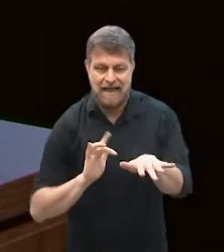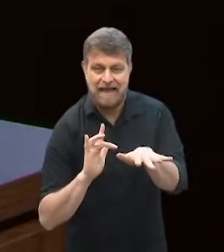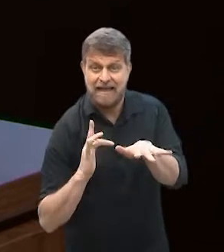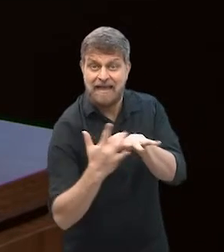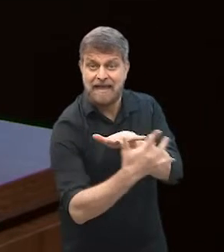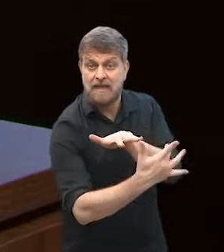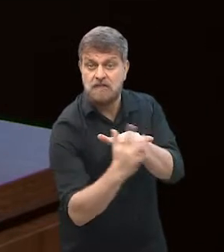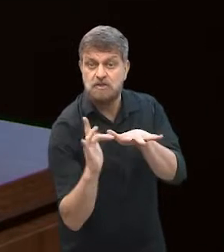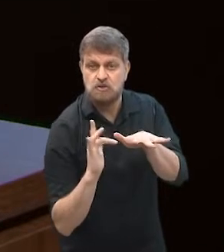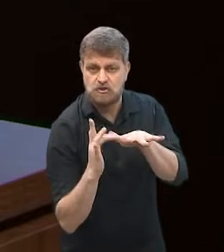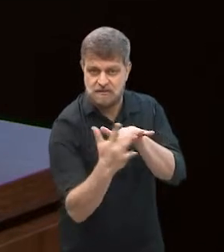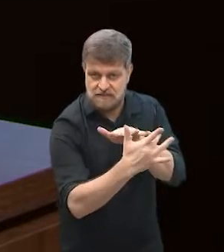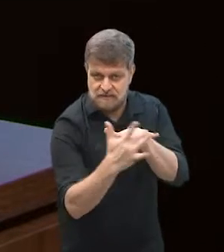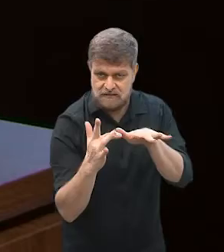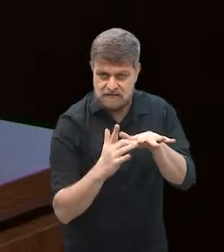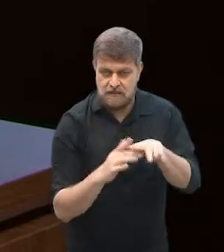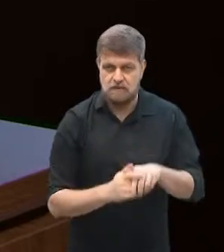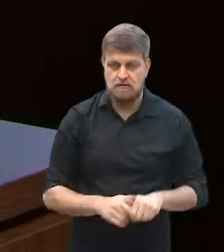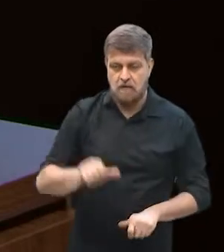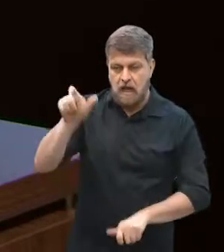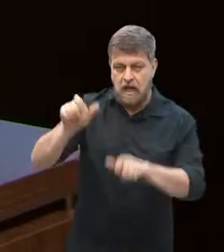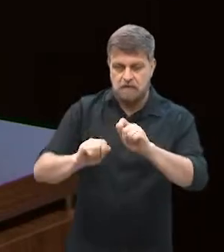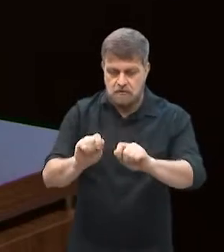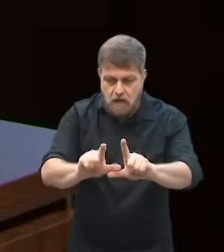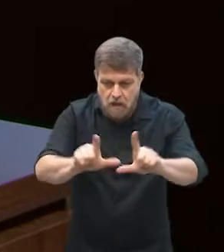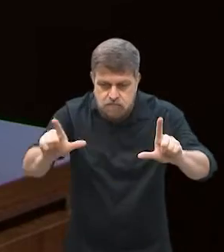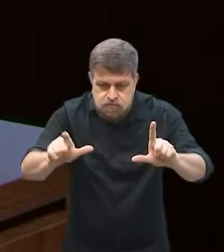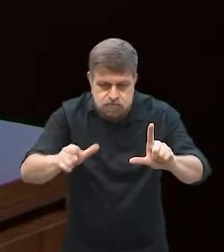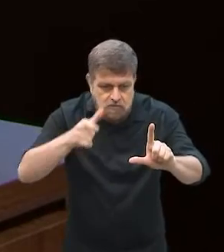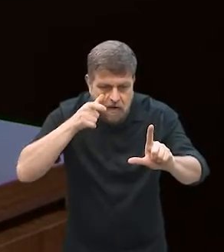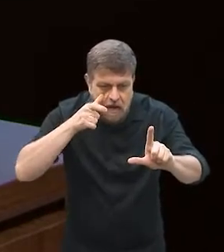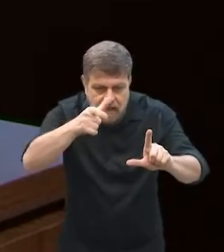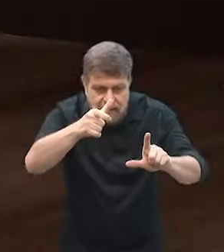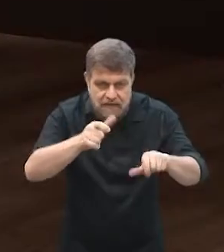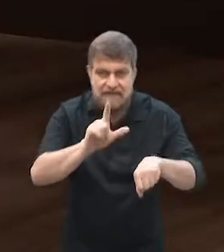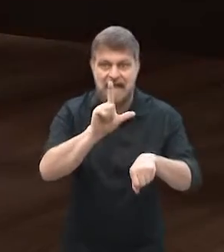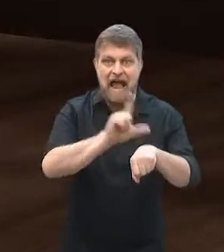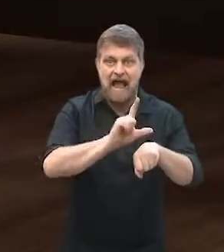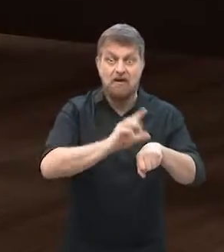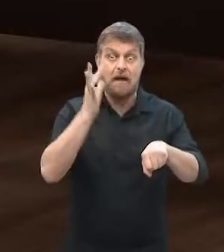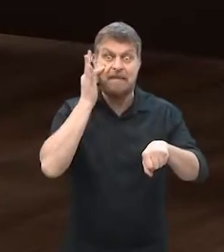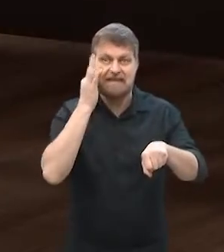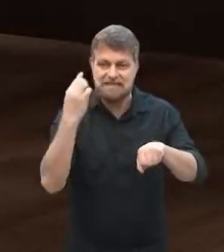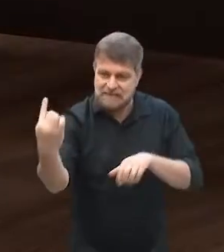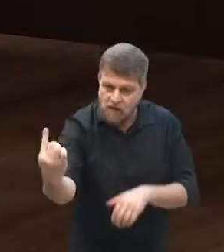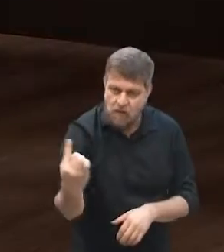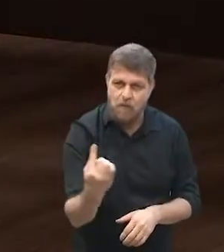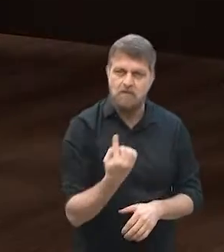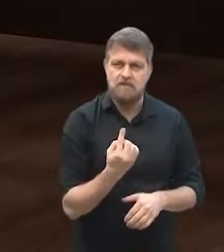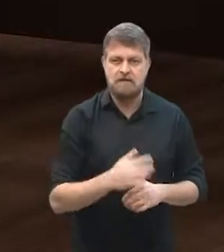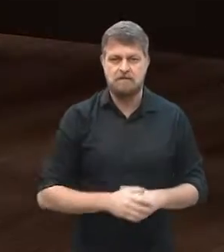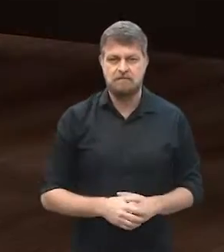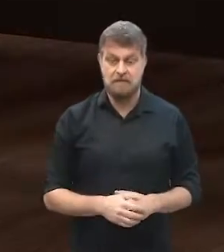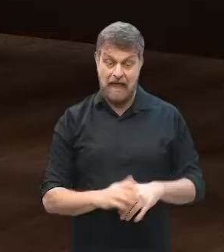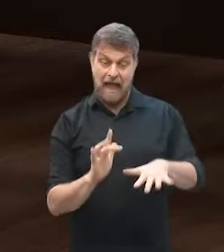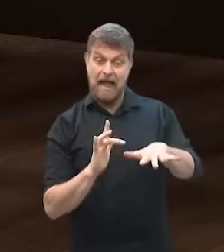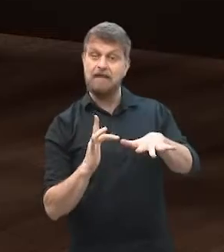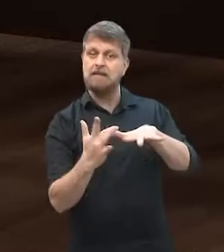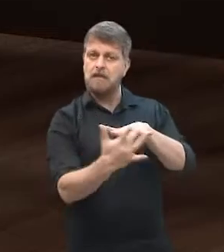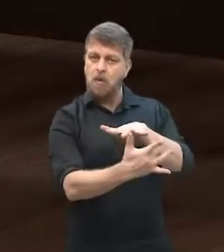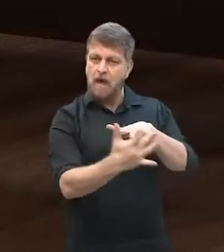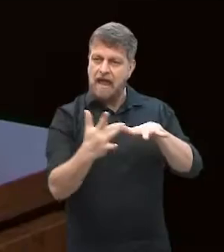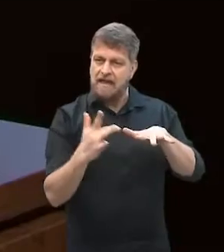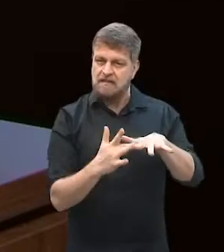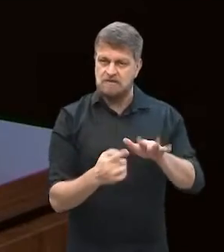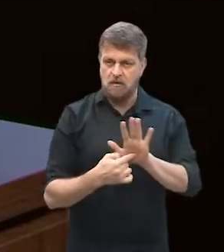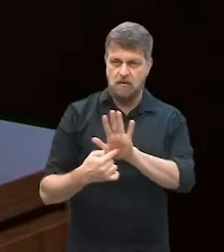Então, a gente traz as pessoas para a loja física através das redes sociais. Então, quer dizer, você faz das redes sociais uma